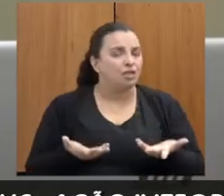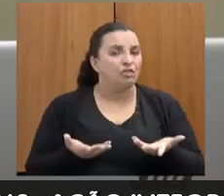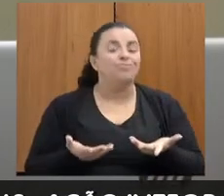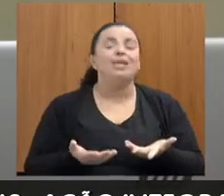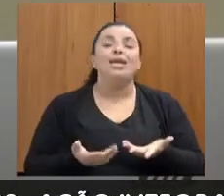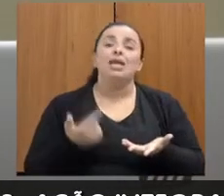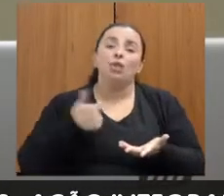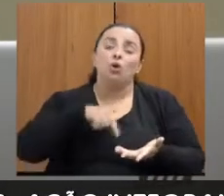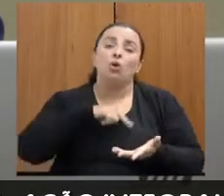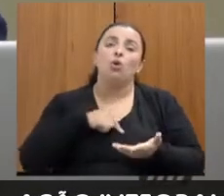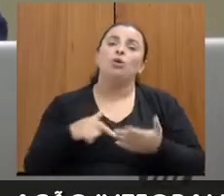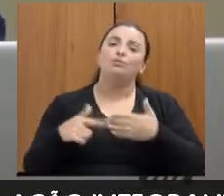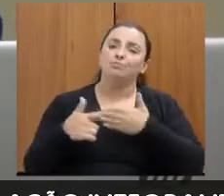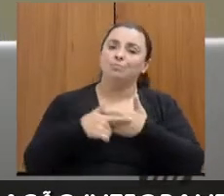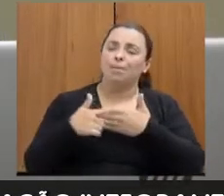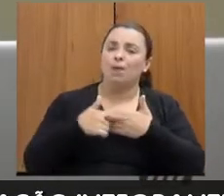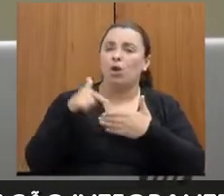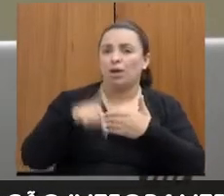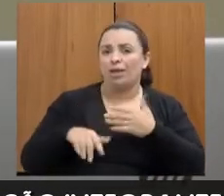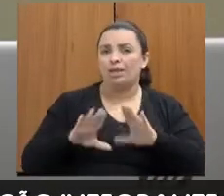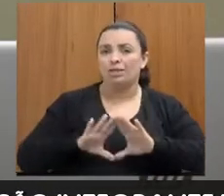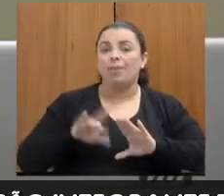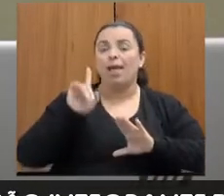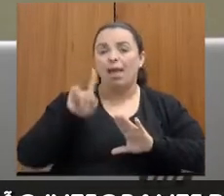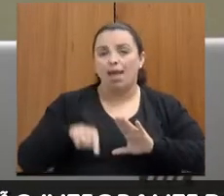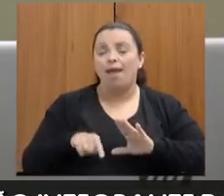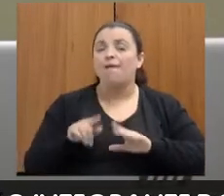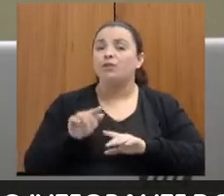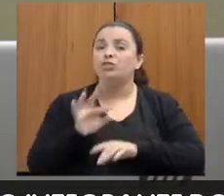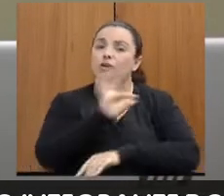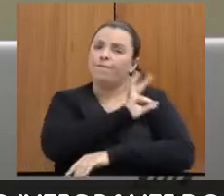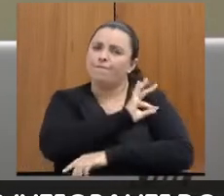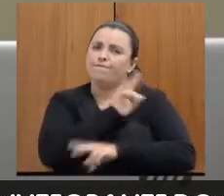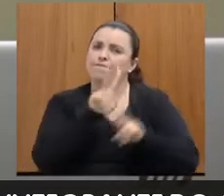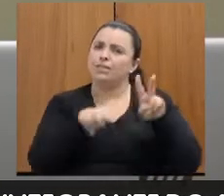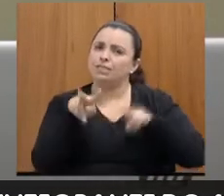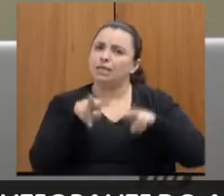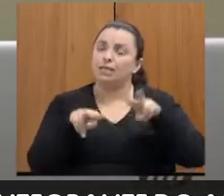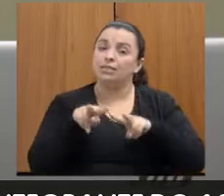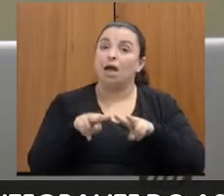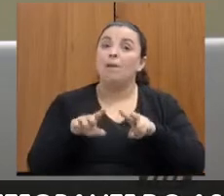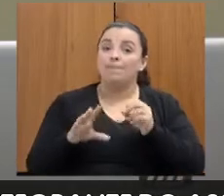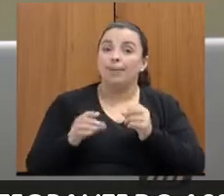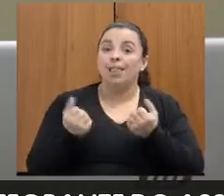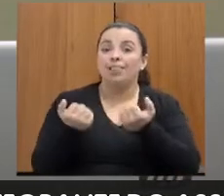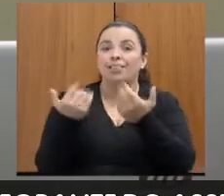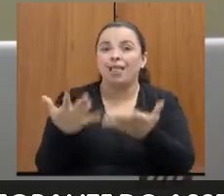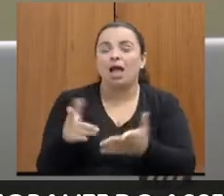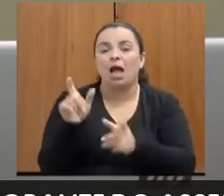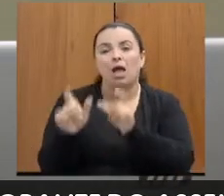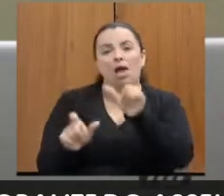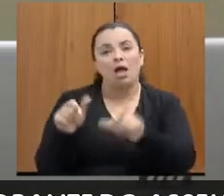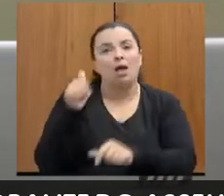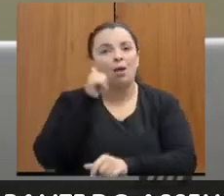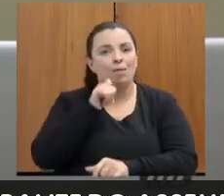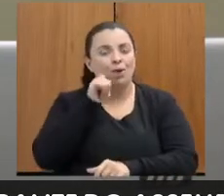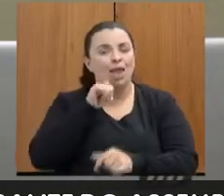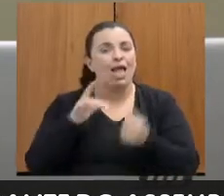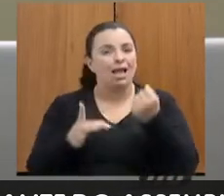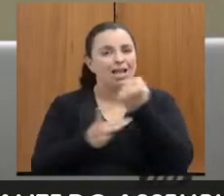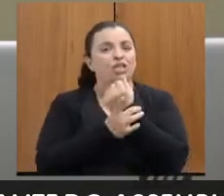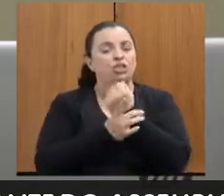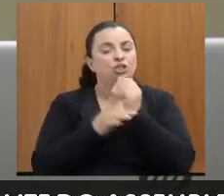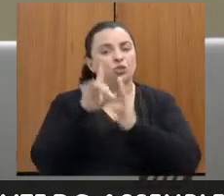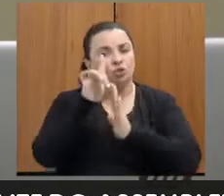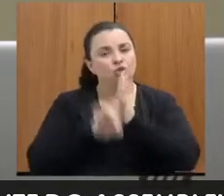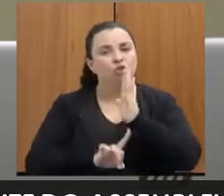é um papel fiscalizador, é um papel de garantir às mulheres do Estado de Minas Gerais o direito que elas têm de serem bem atendidas